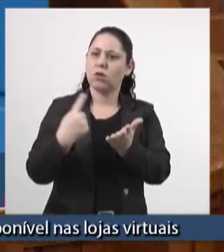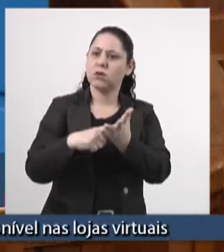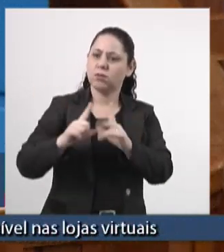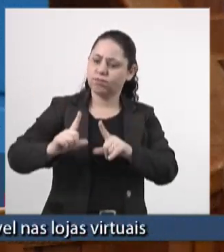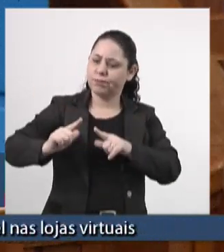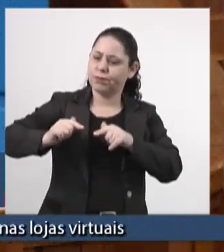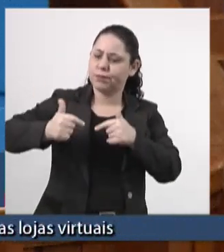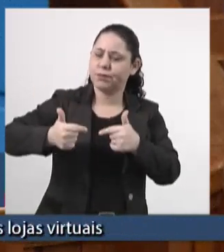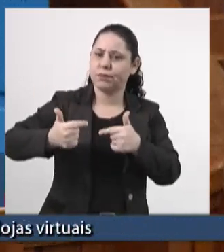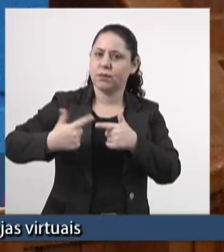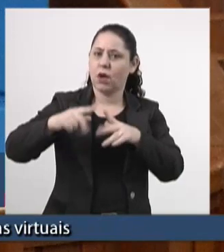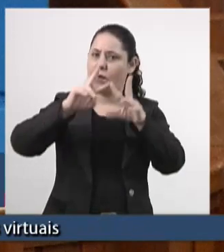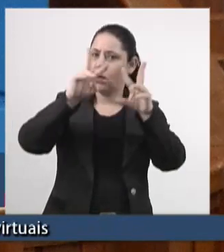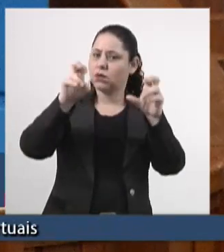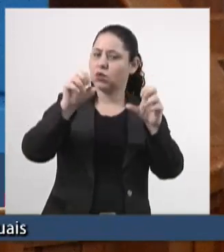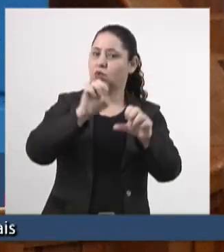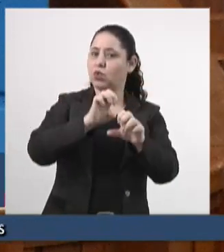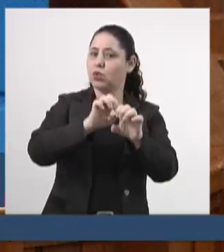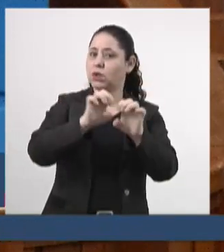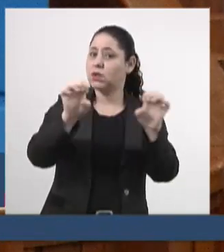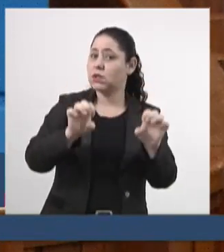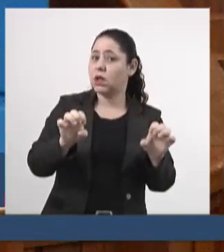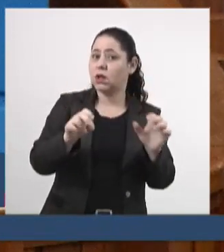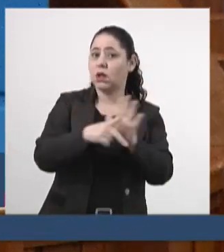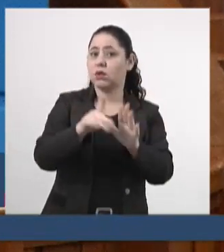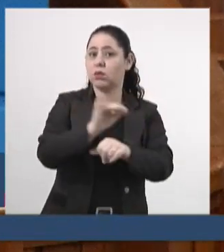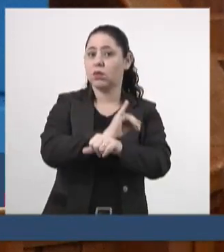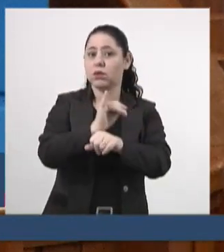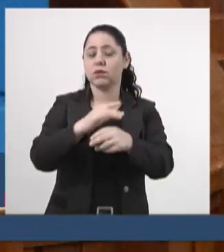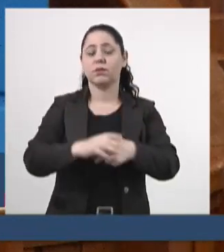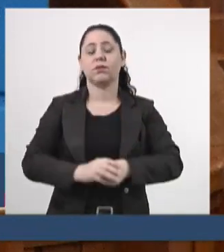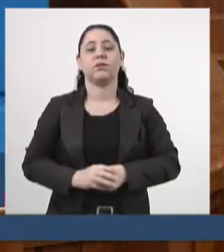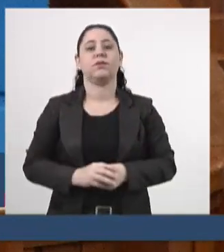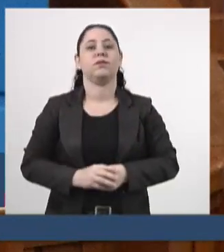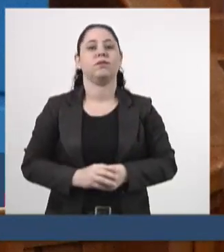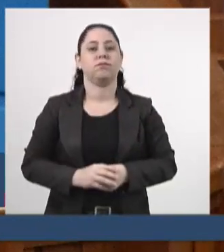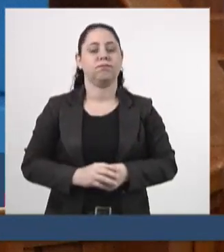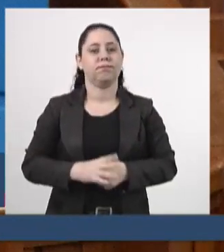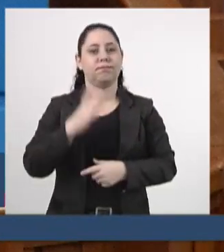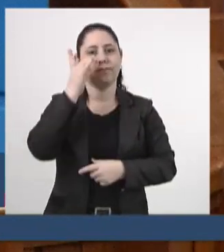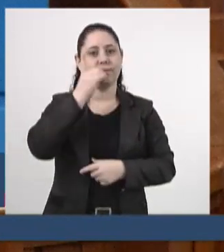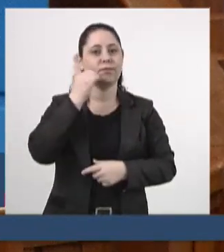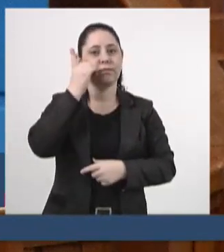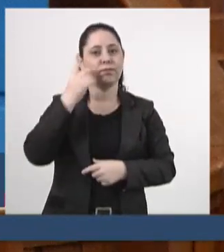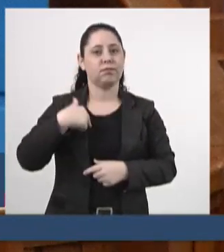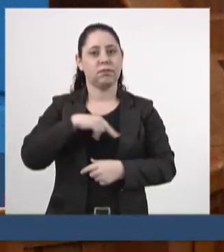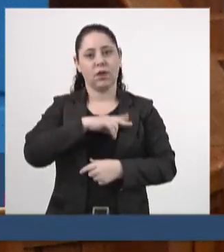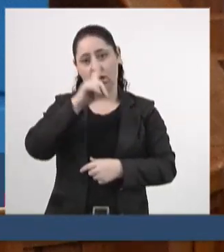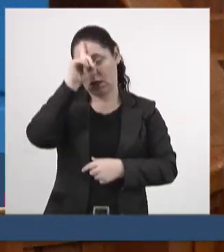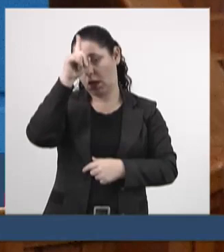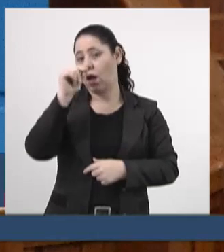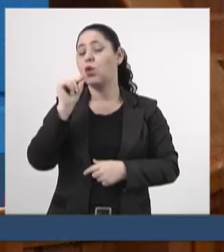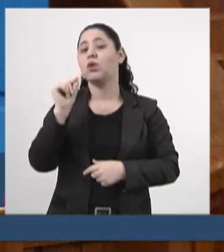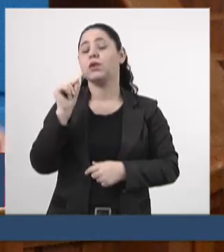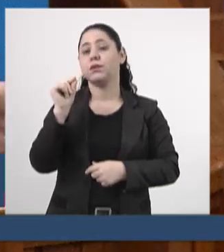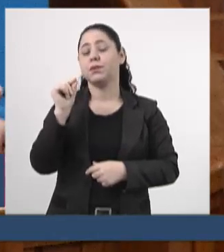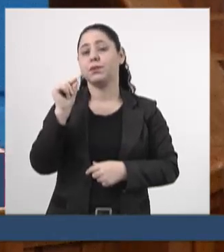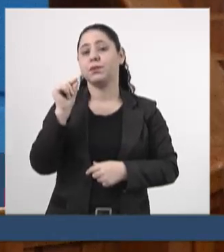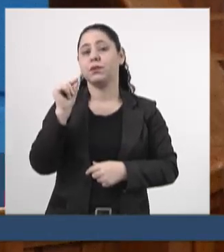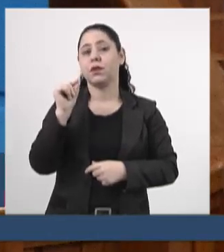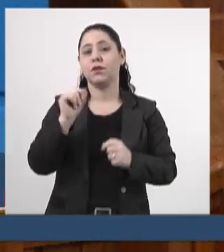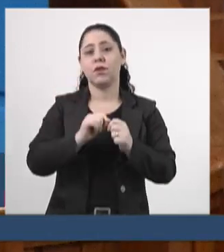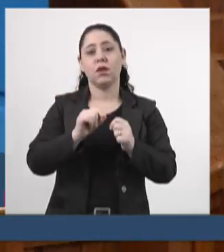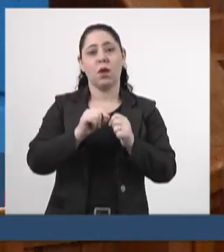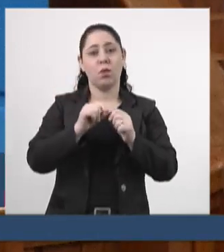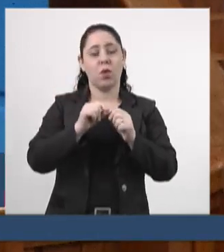aqui é um assunto estratégico. Então, inclusive, deputado, nós estamos com a ideia, nós lançamos